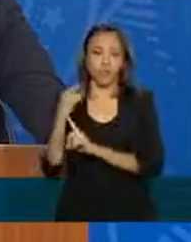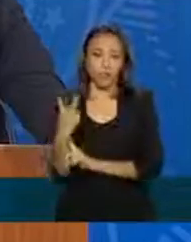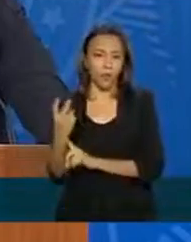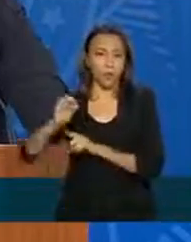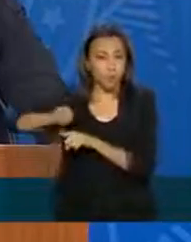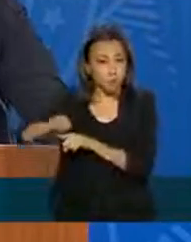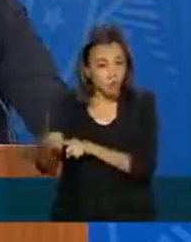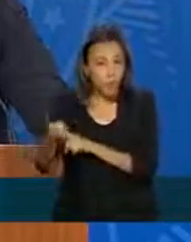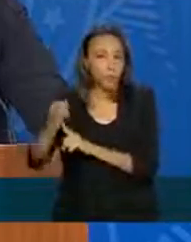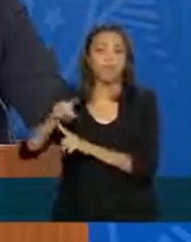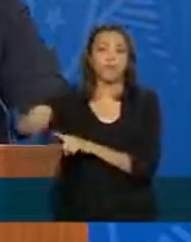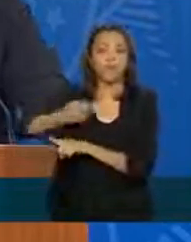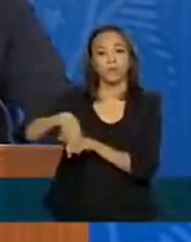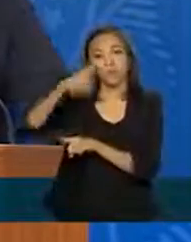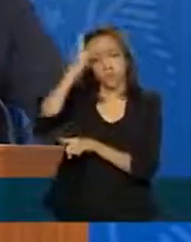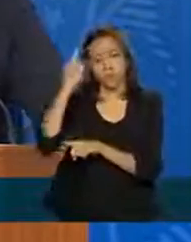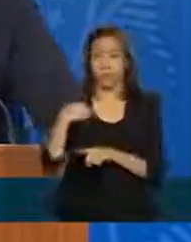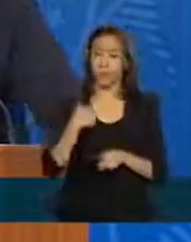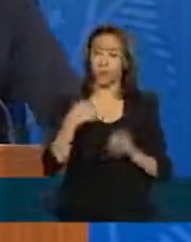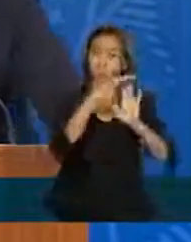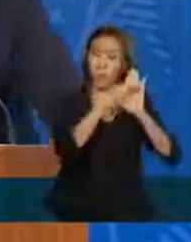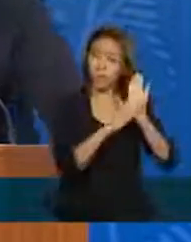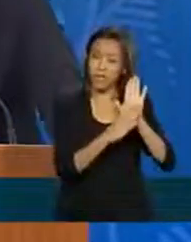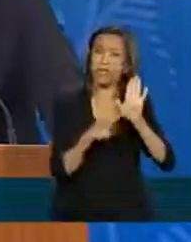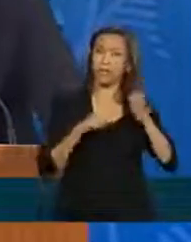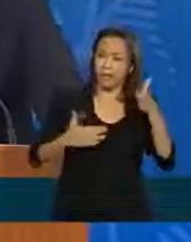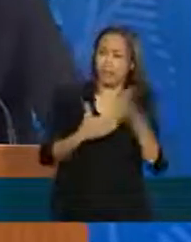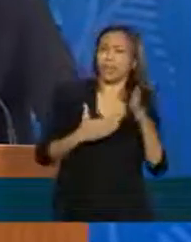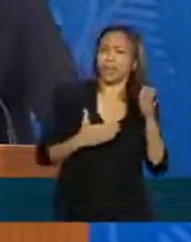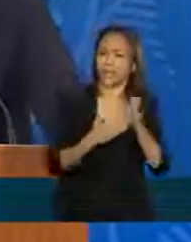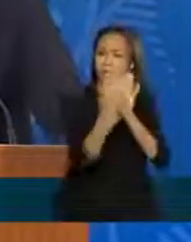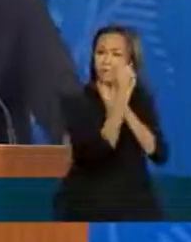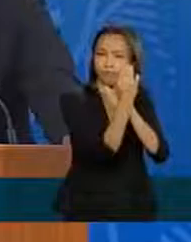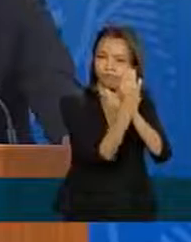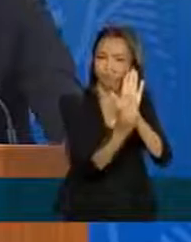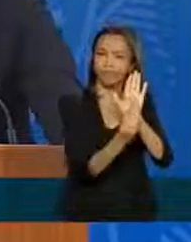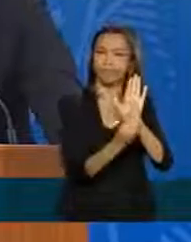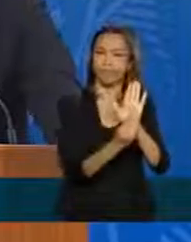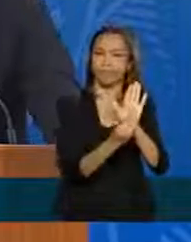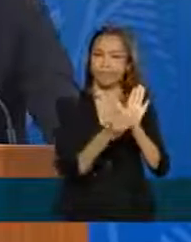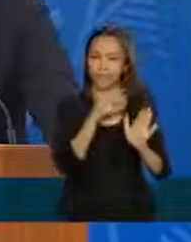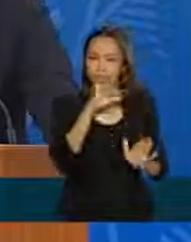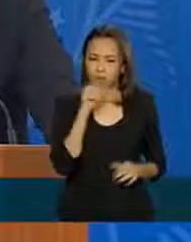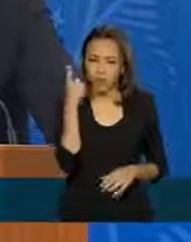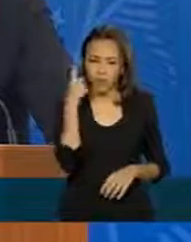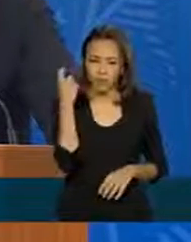O programa é limitado. O programa é limitado. Está ruim o som?